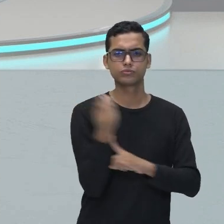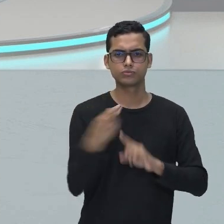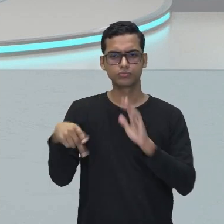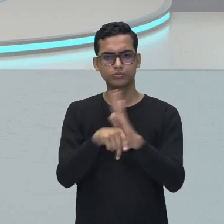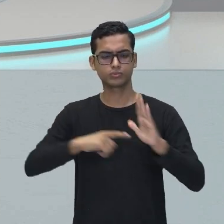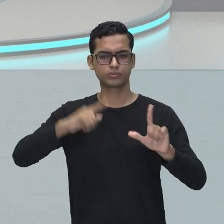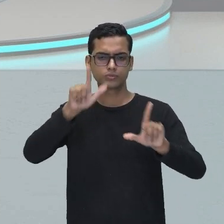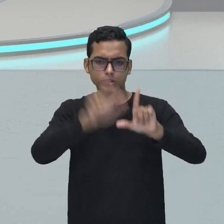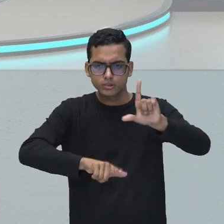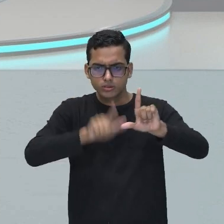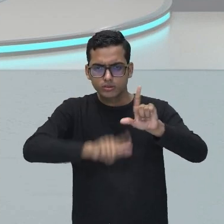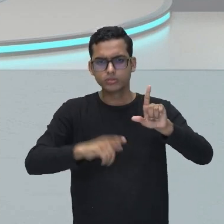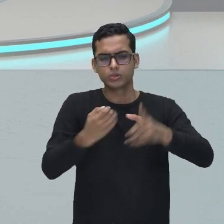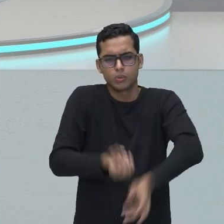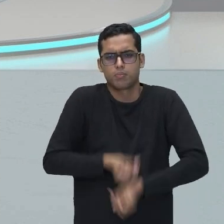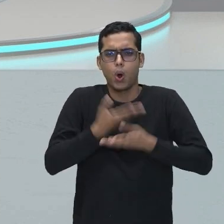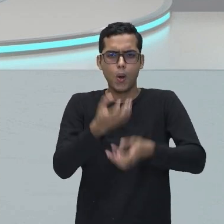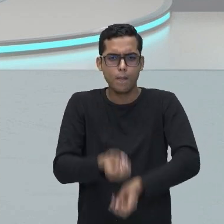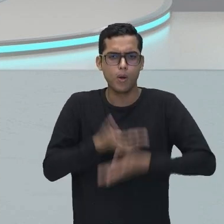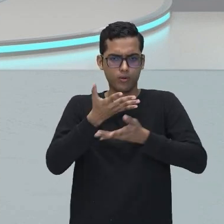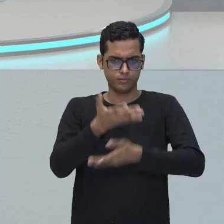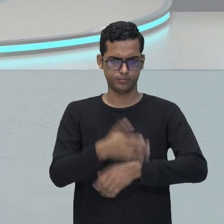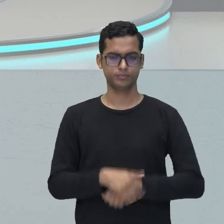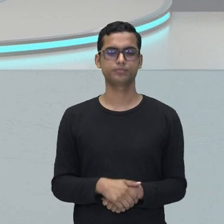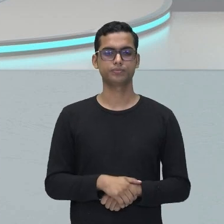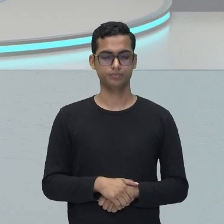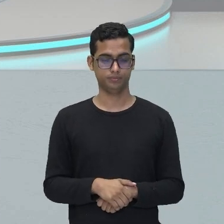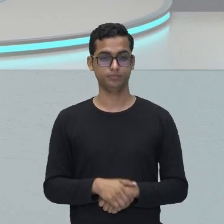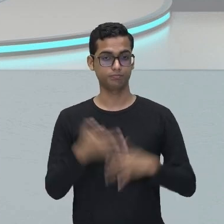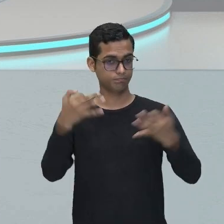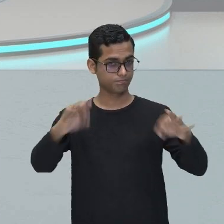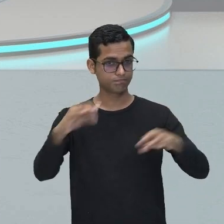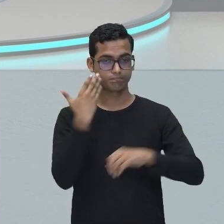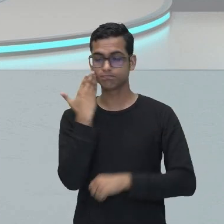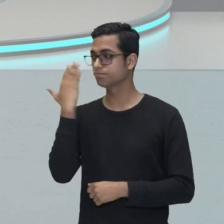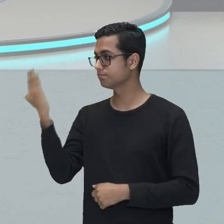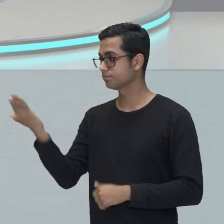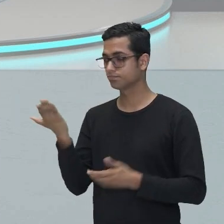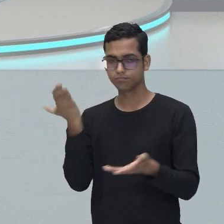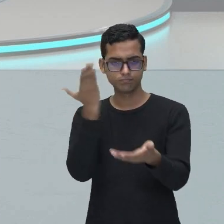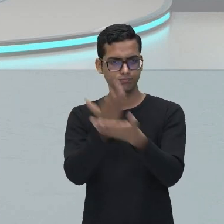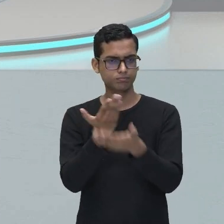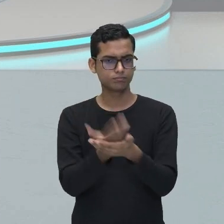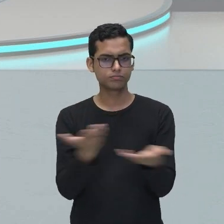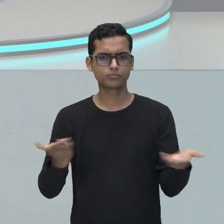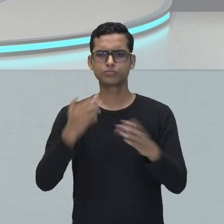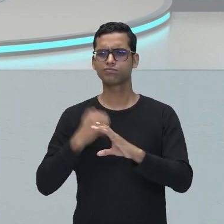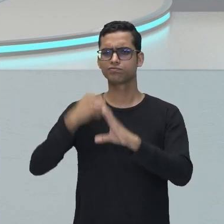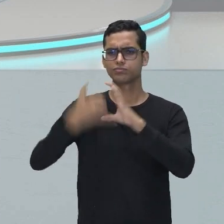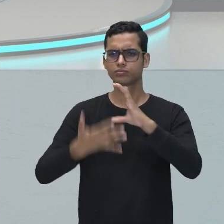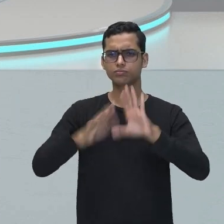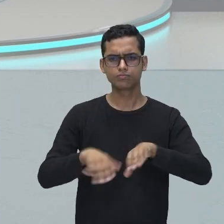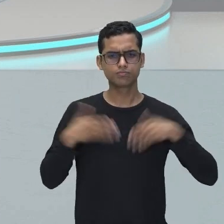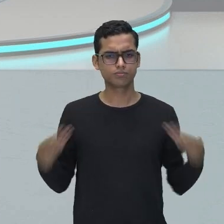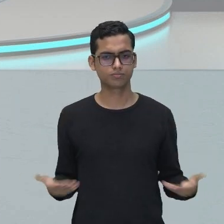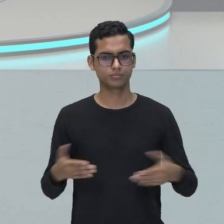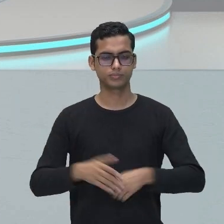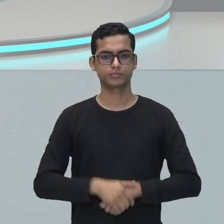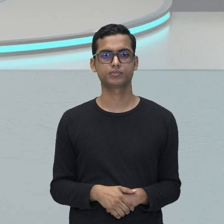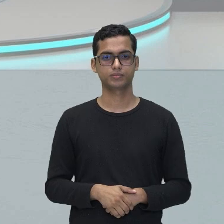os poetas. Então, nós vamos lá e vamos ver quais são as características, que são